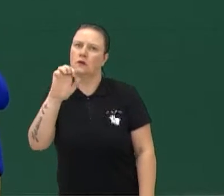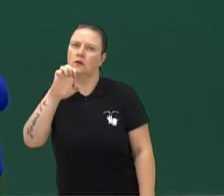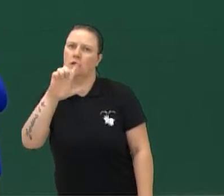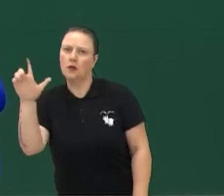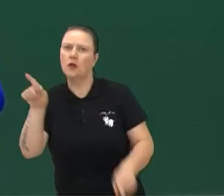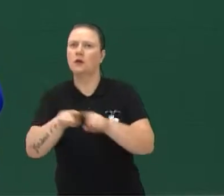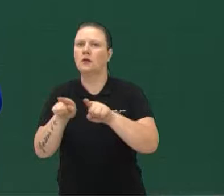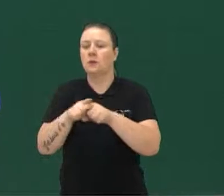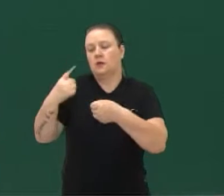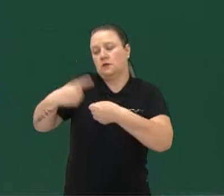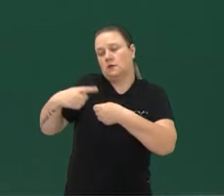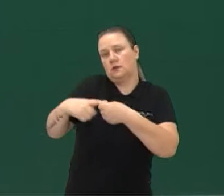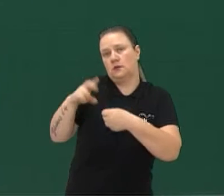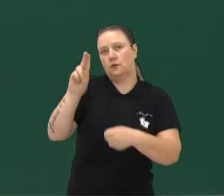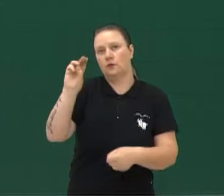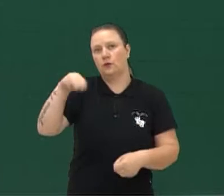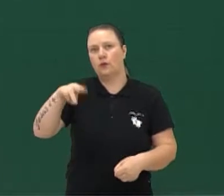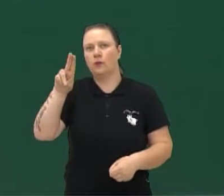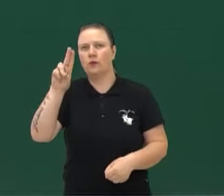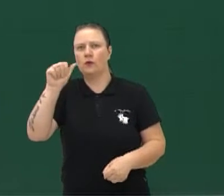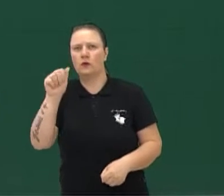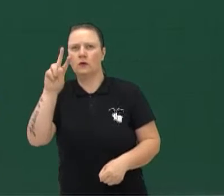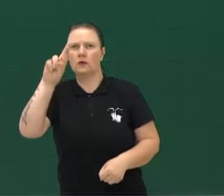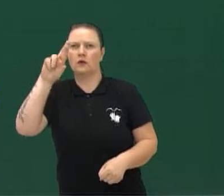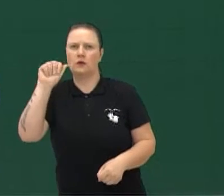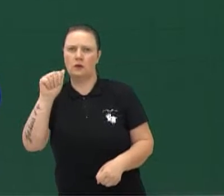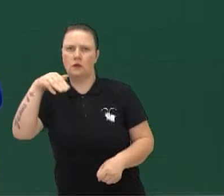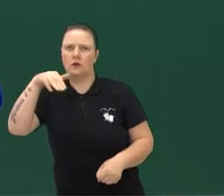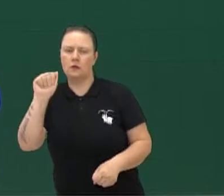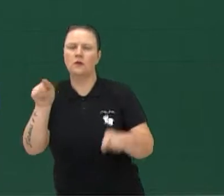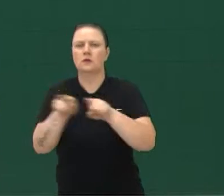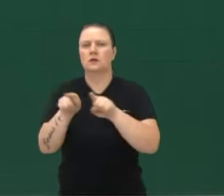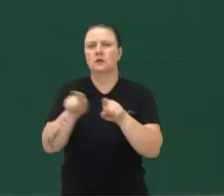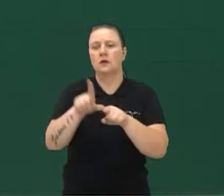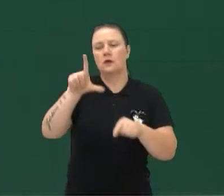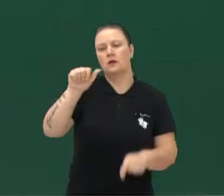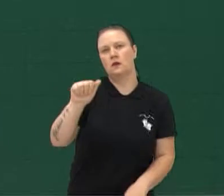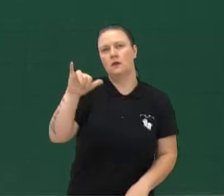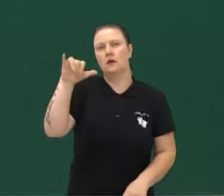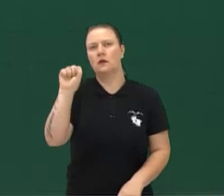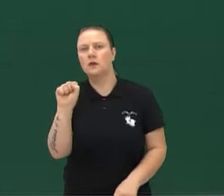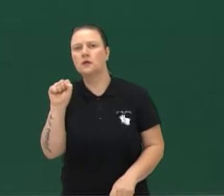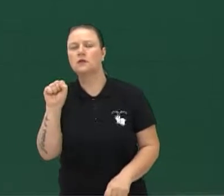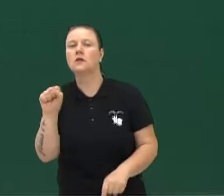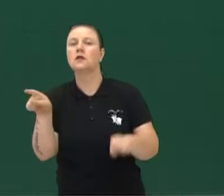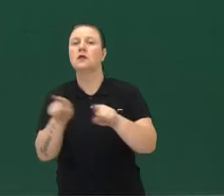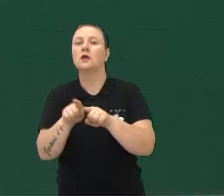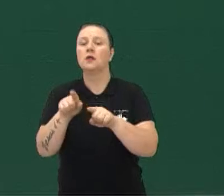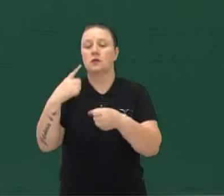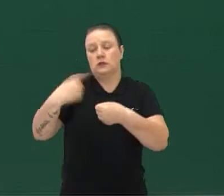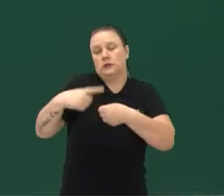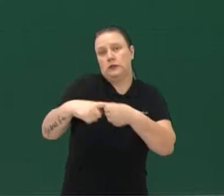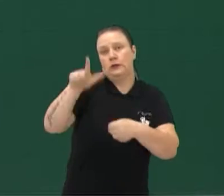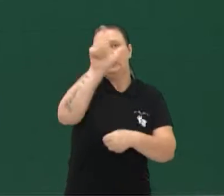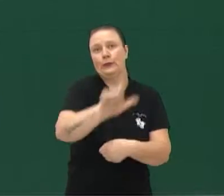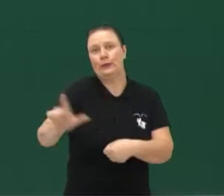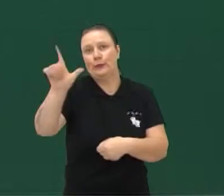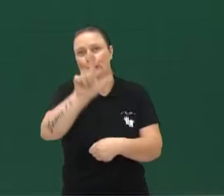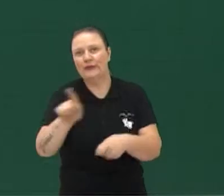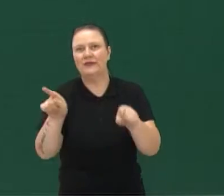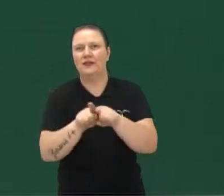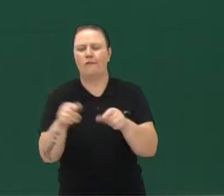Gottlieb Miller. A Laís, lá de Londrina, do Colégio Machado de Assis. Muita gente